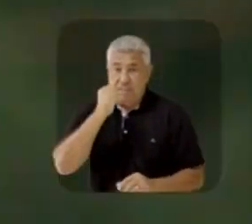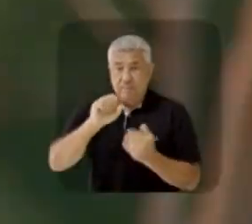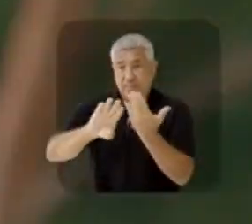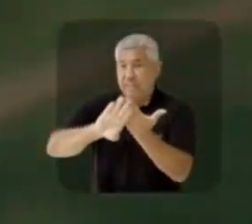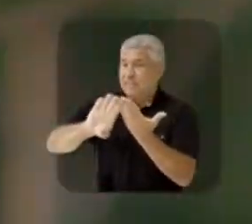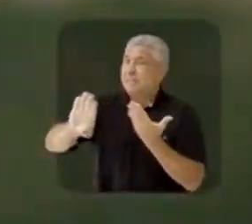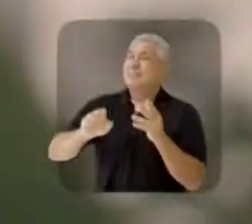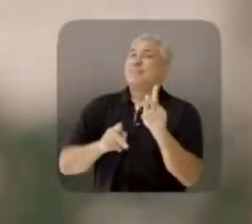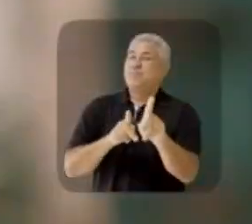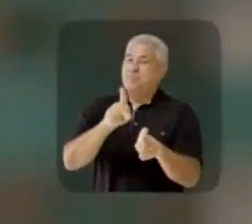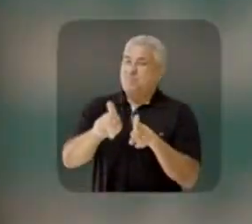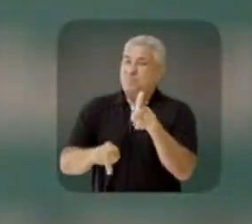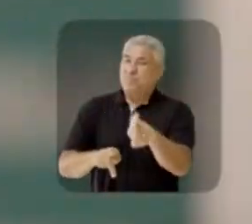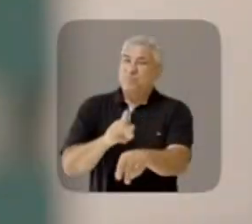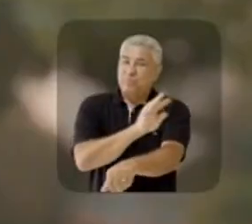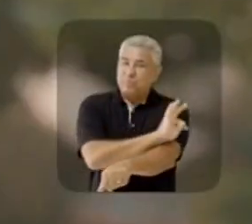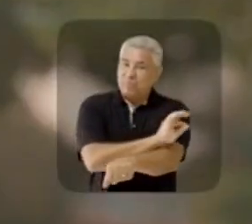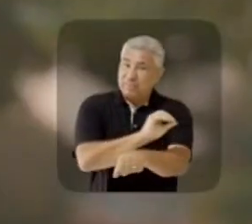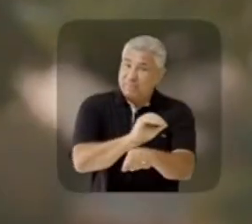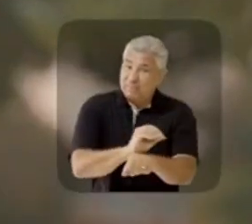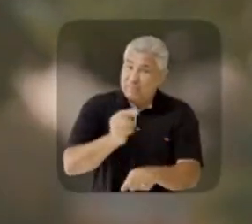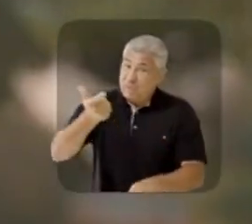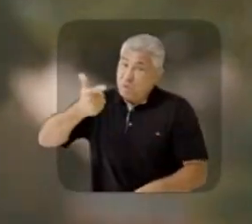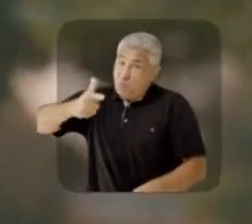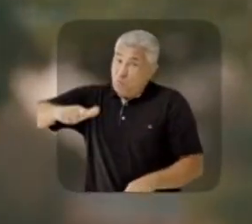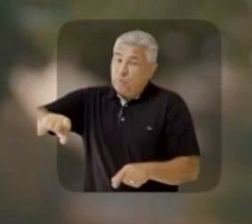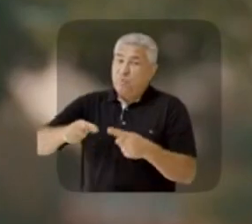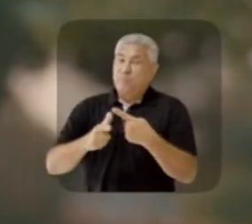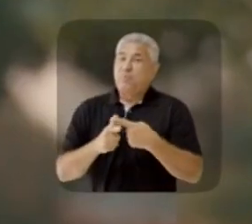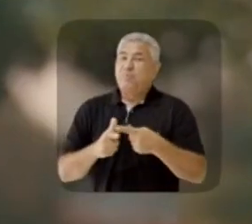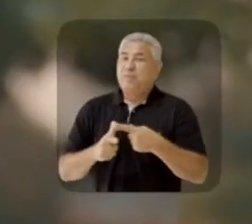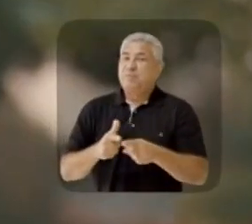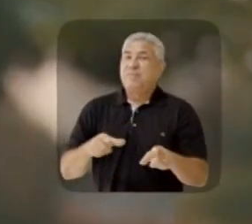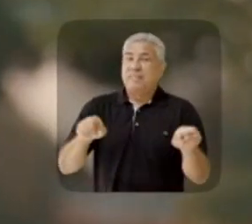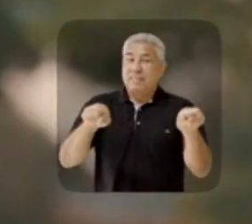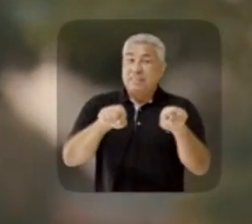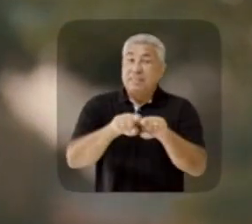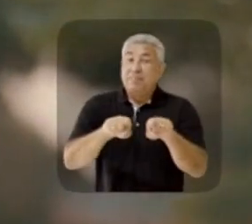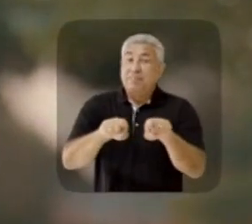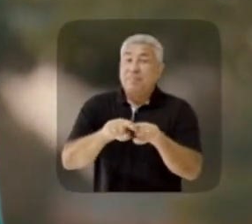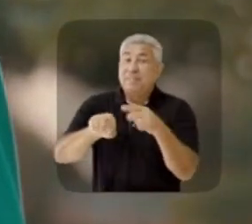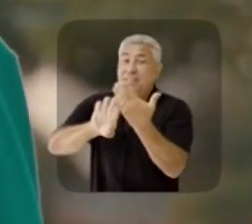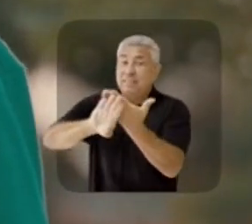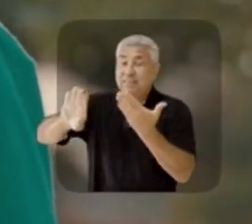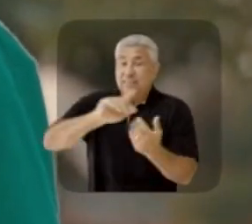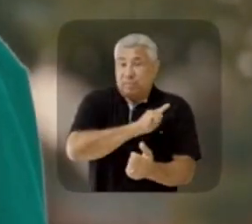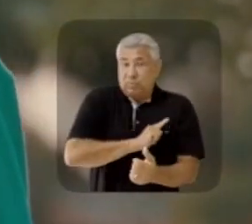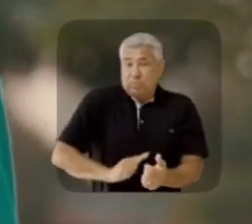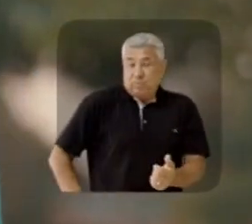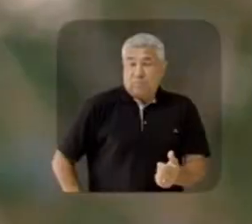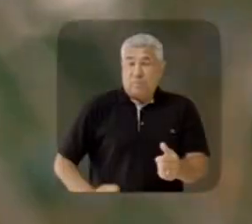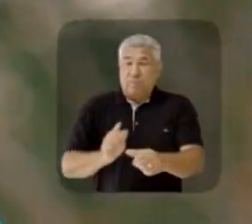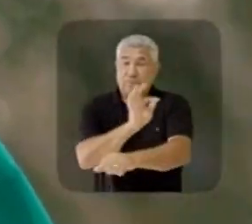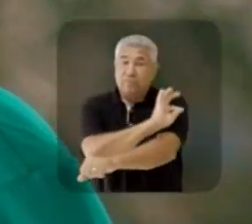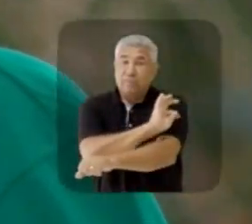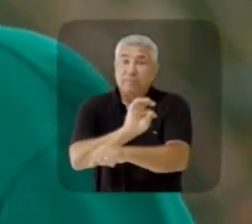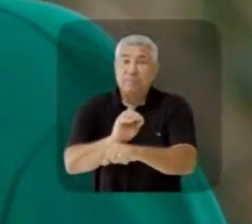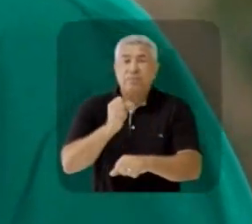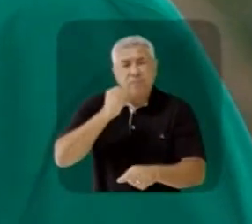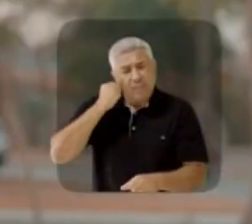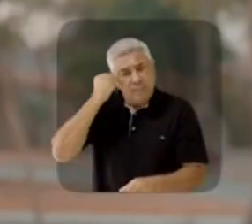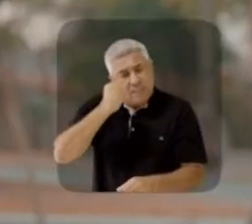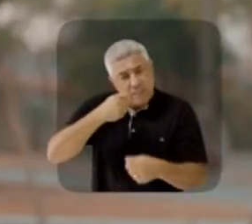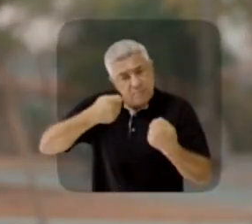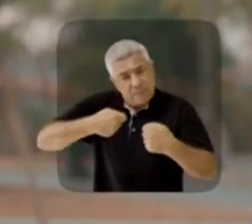ele está distante do povo do Tocantins. E tem outro grave problema. Ele também está distante do governo do Tocantins. O Senado precisa